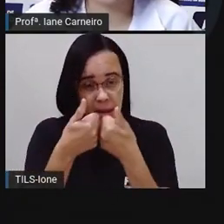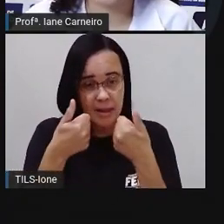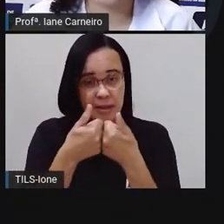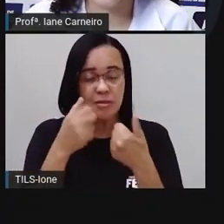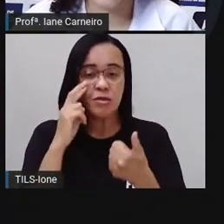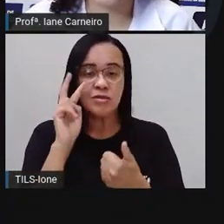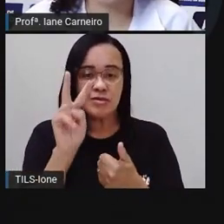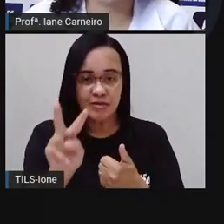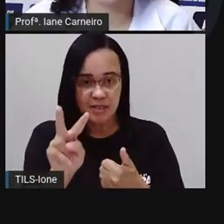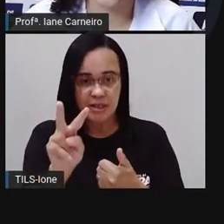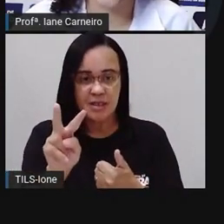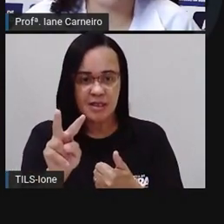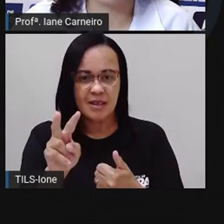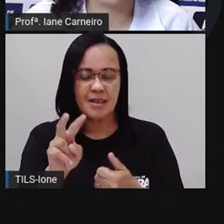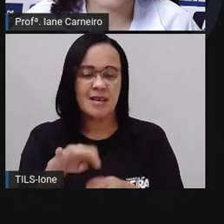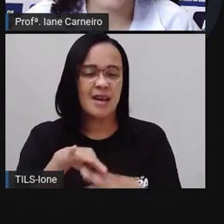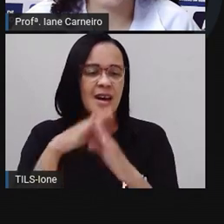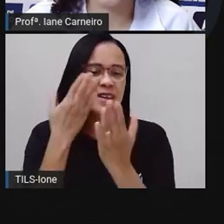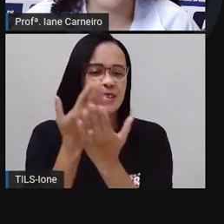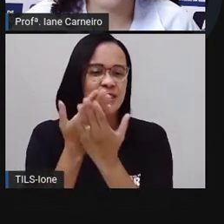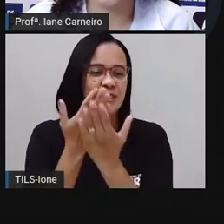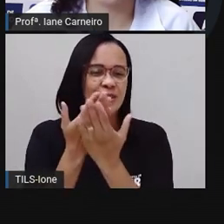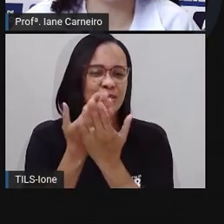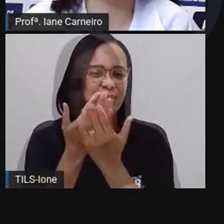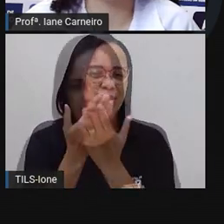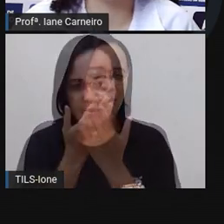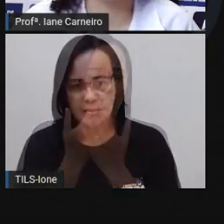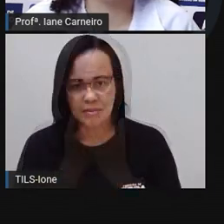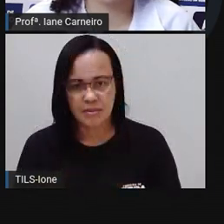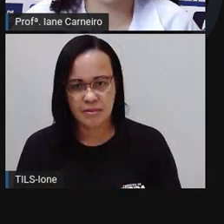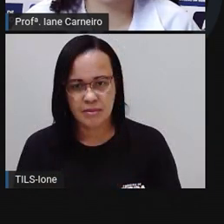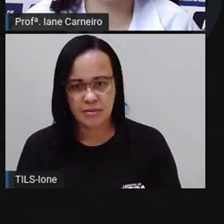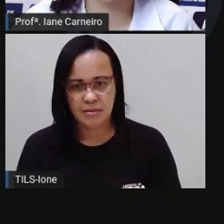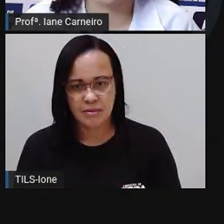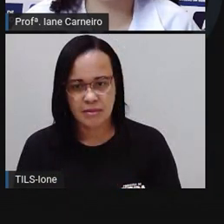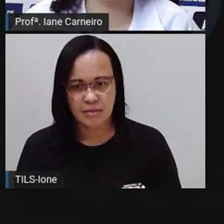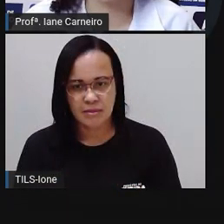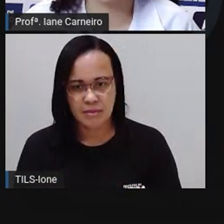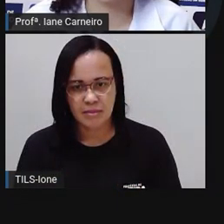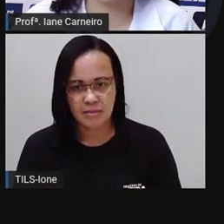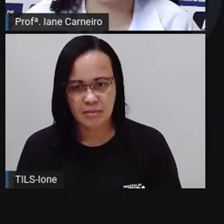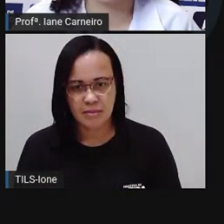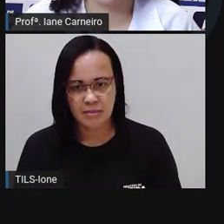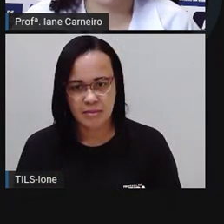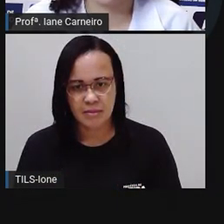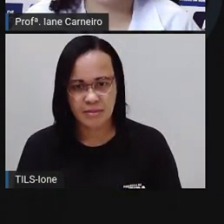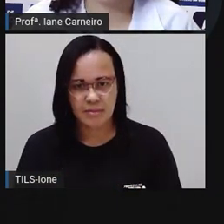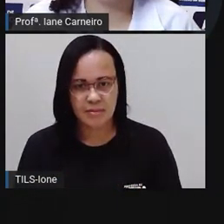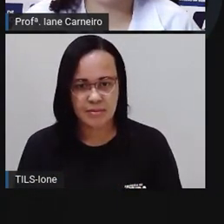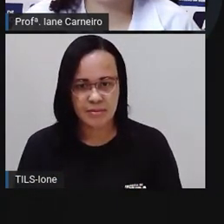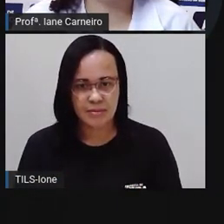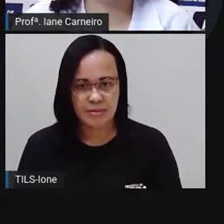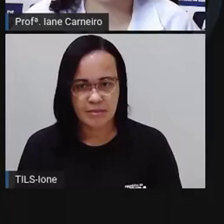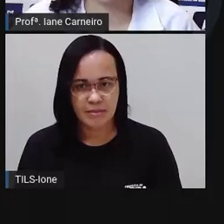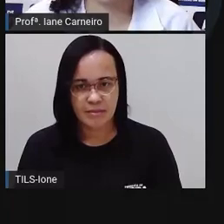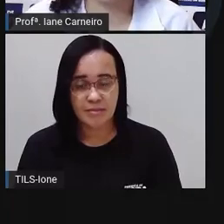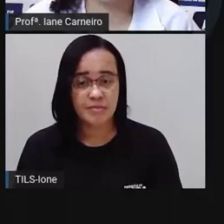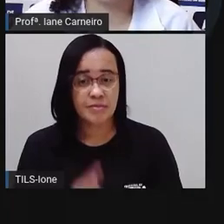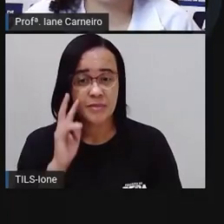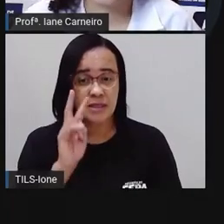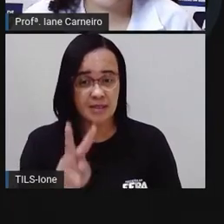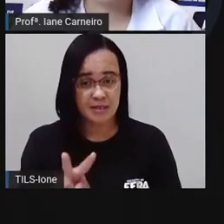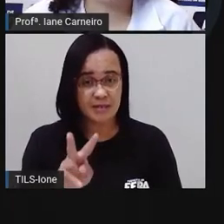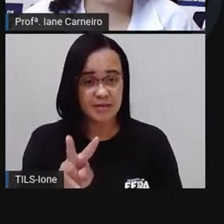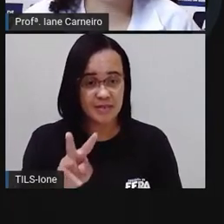pra vocês verem a escola bem de pertinho. Pronto, olha só. Aqui a escola, ó.